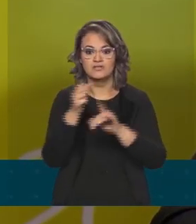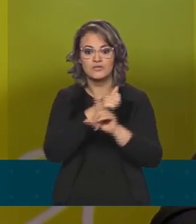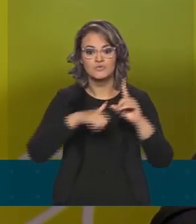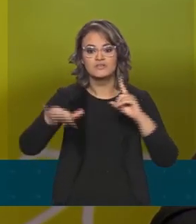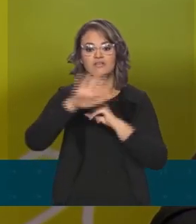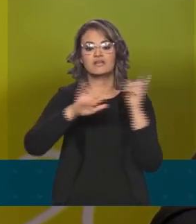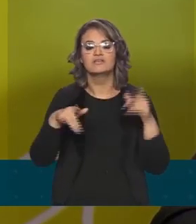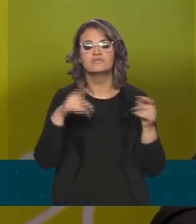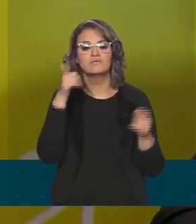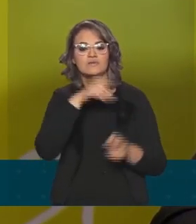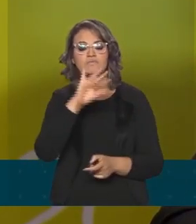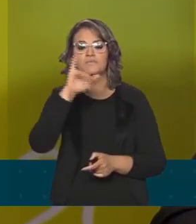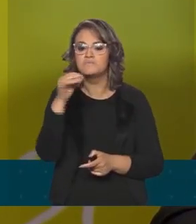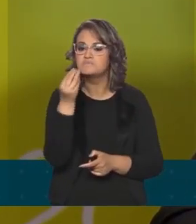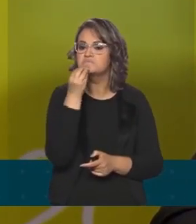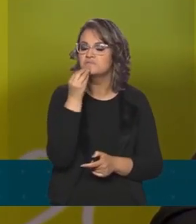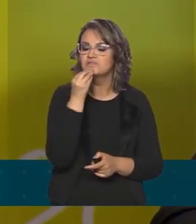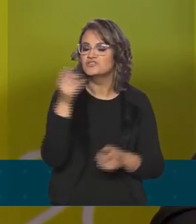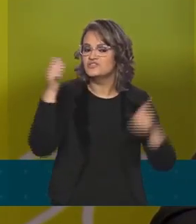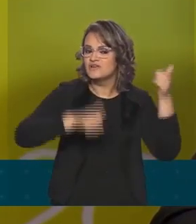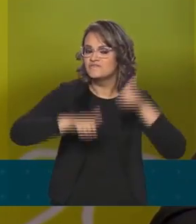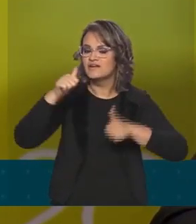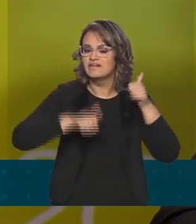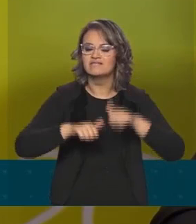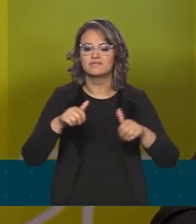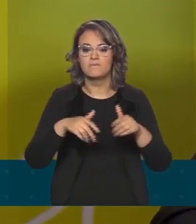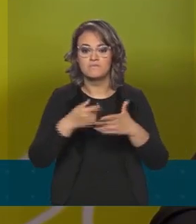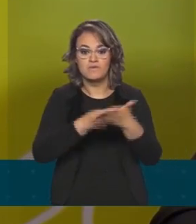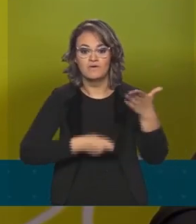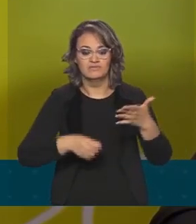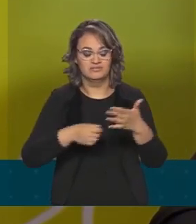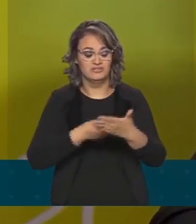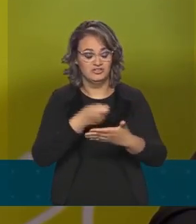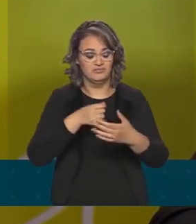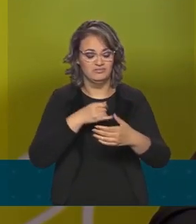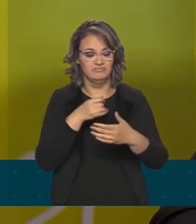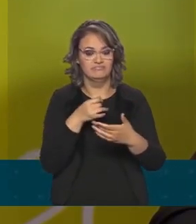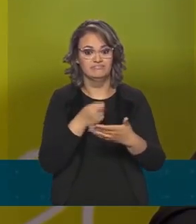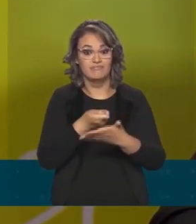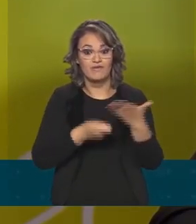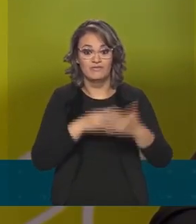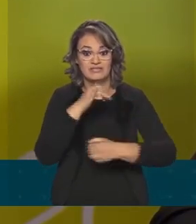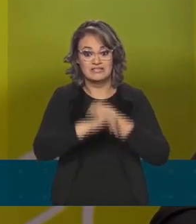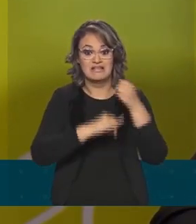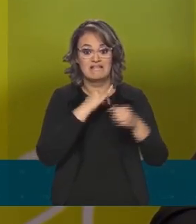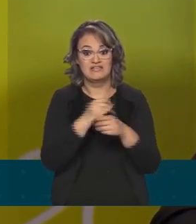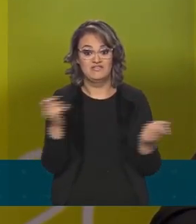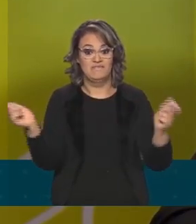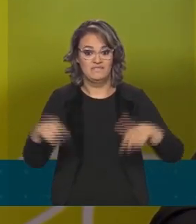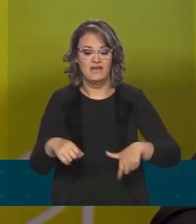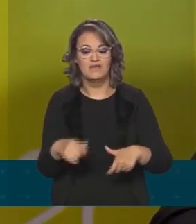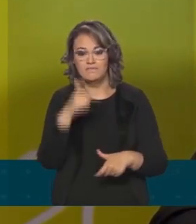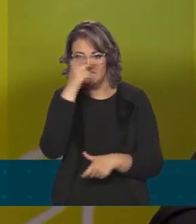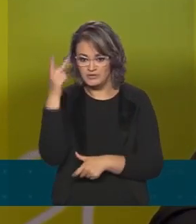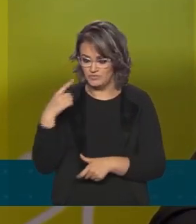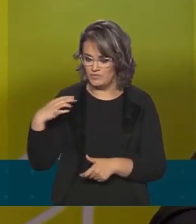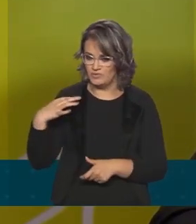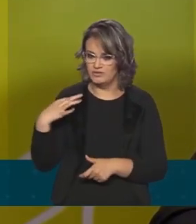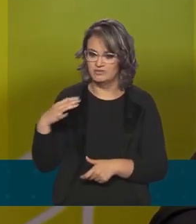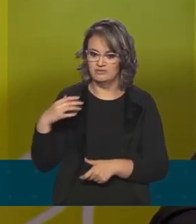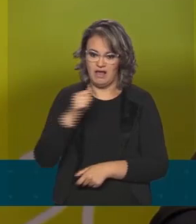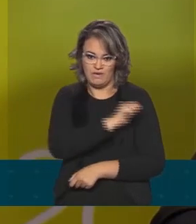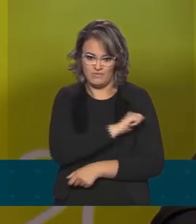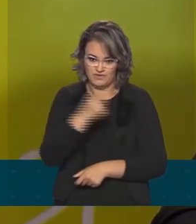oportunidade de fazer uma avaliação digital. E, realmente, os participantes que estiveram hoje lá, todos, sem